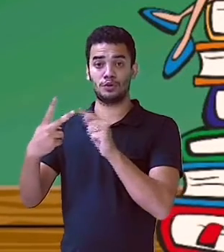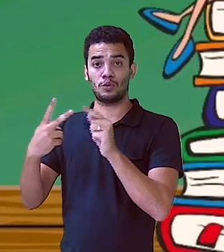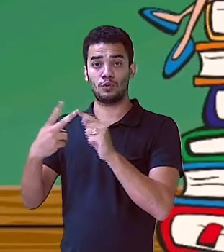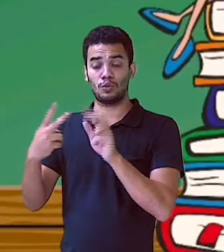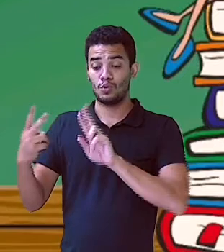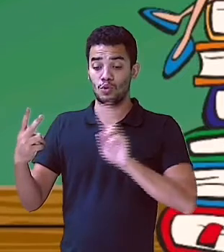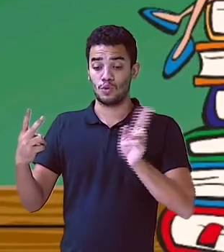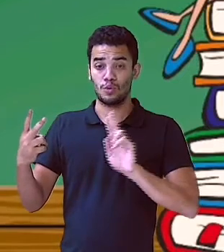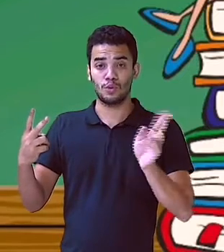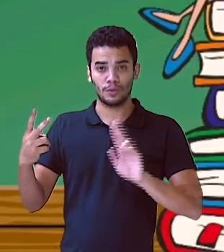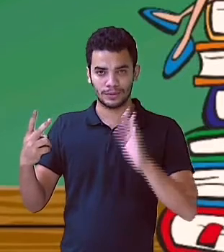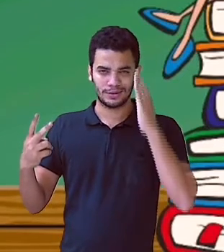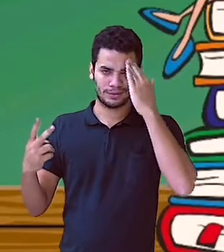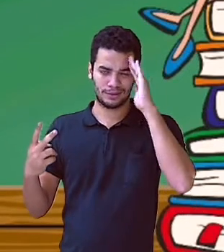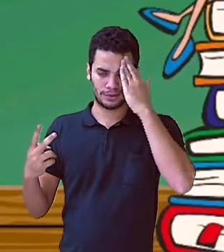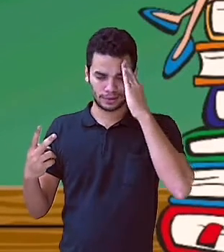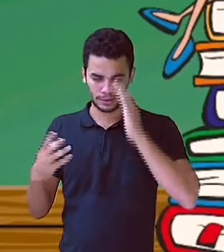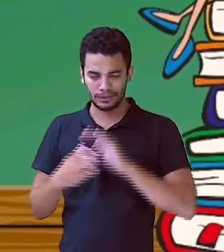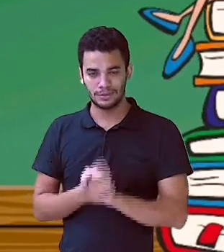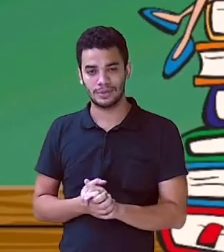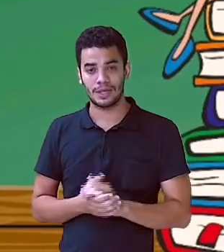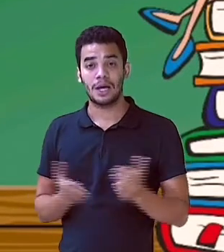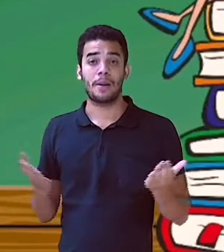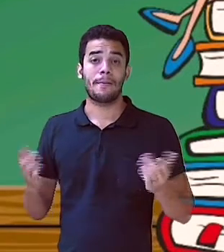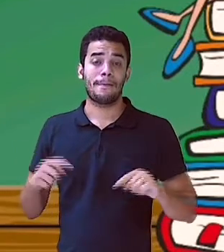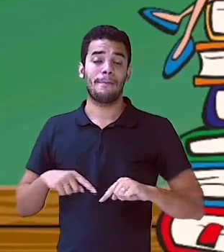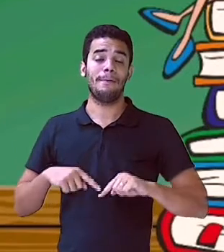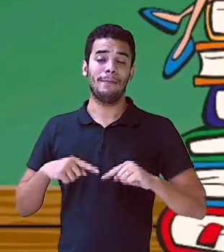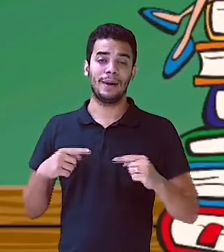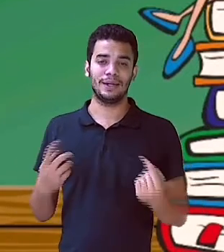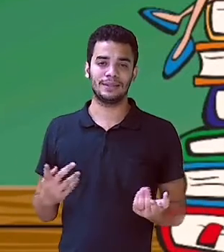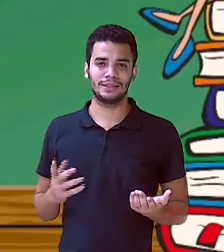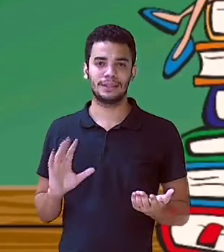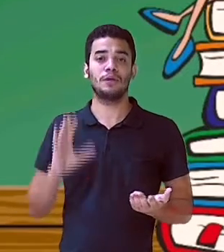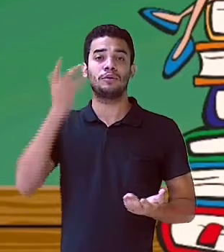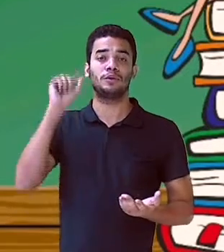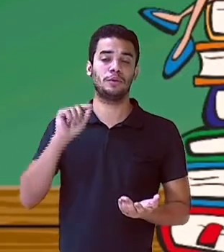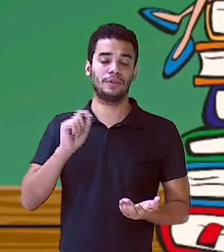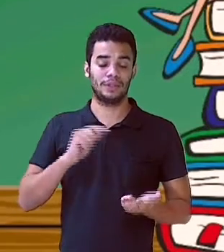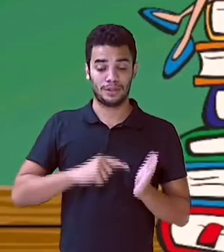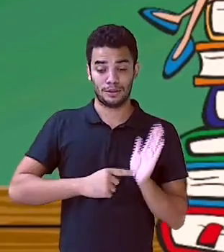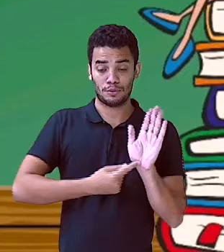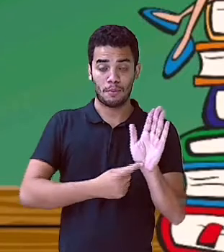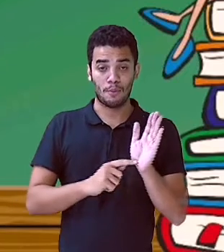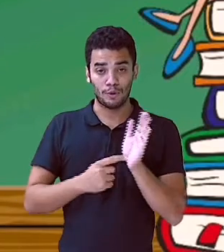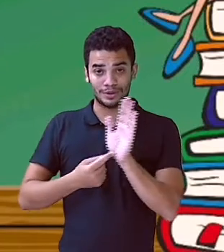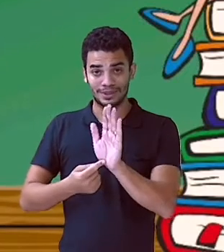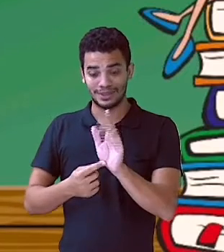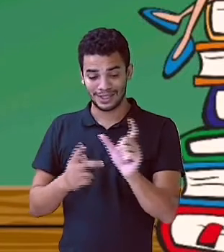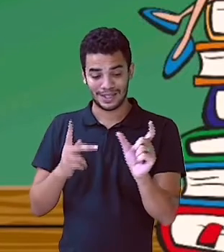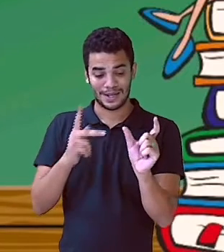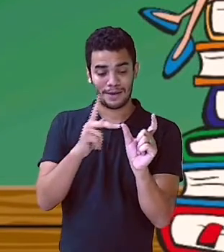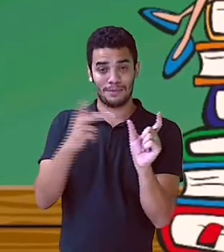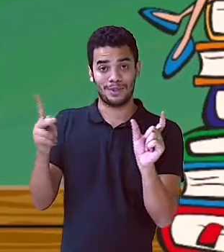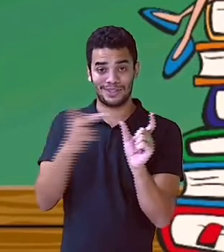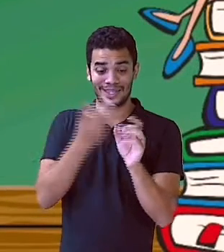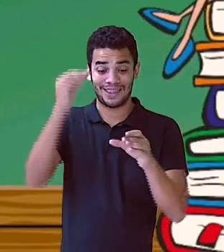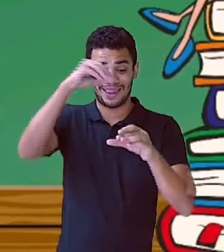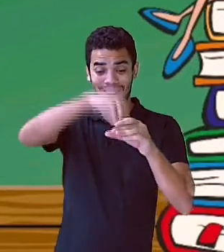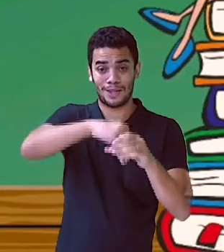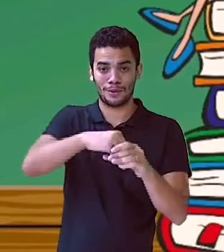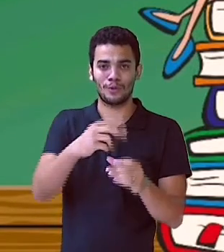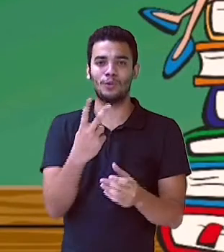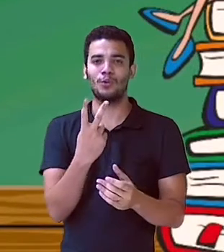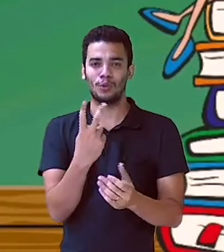adjetivo. Dessa forma, eles envolvem aí os outros dois tipos de predicado. Isso aí. Tem um pouco de predicado